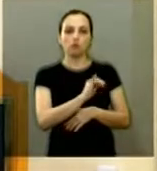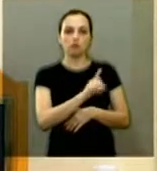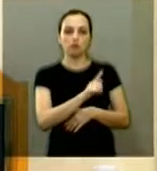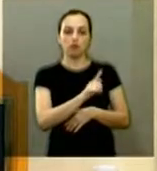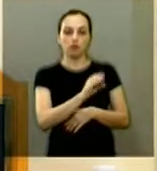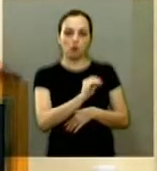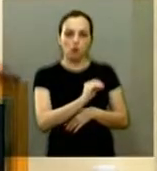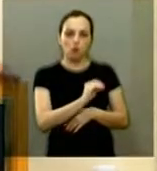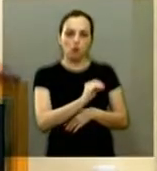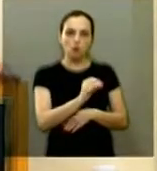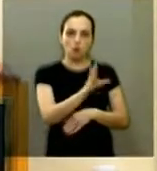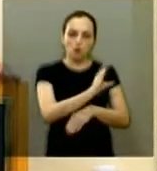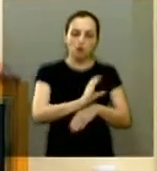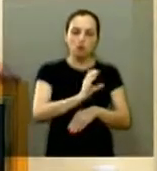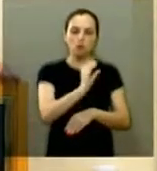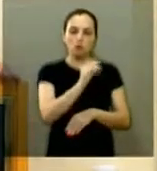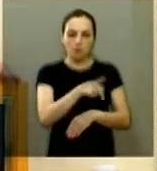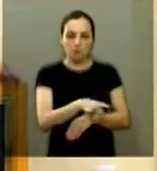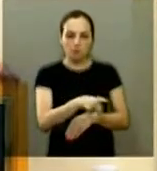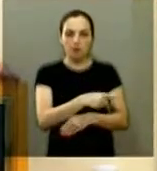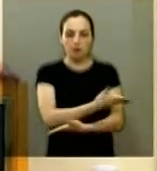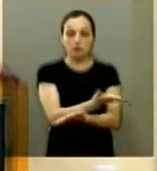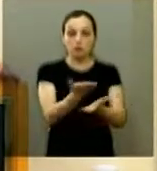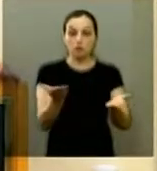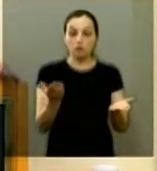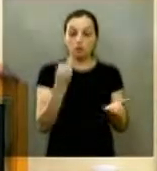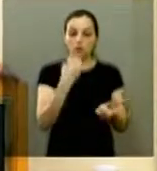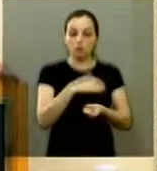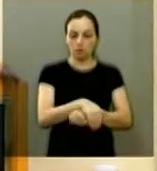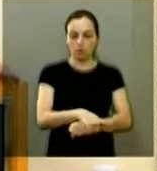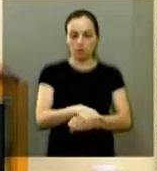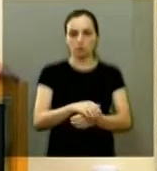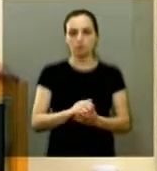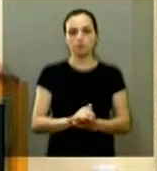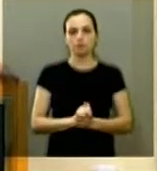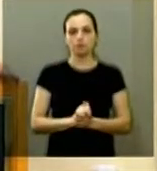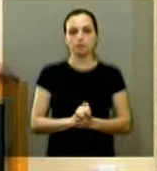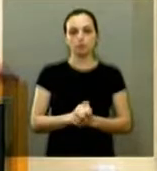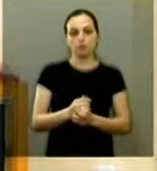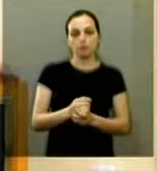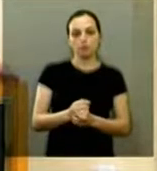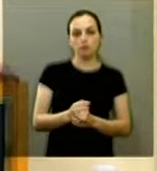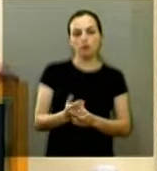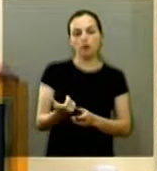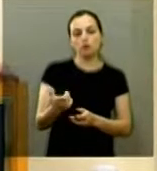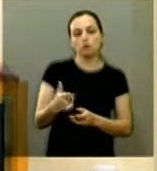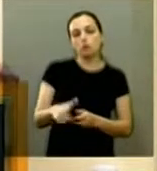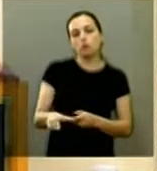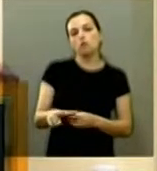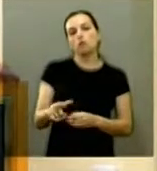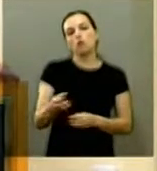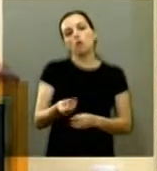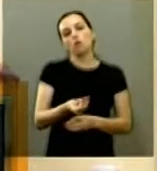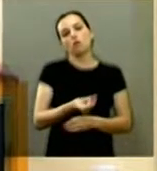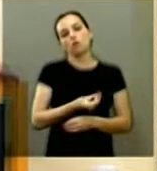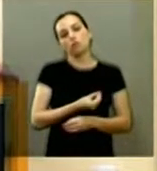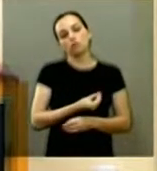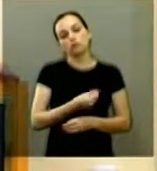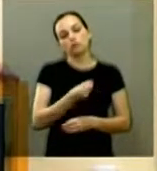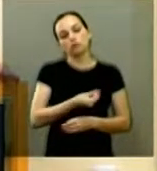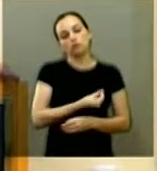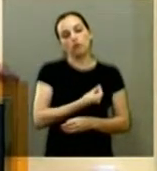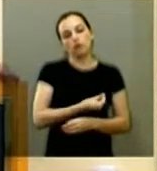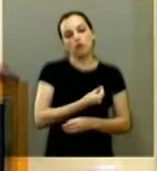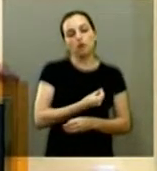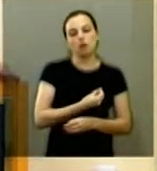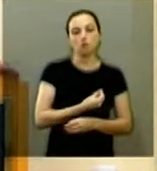a todos vocês nossa boa noite mais uma vez aqui também agradecer o trabalho que a